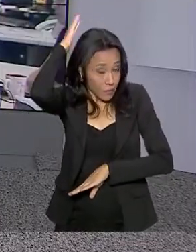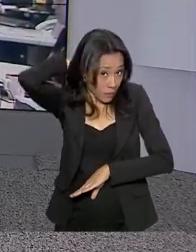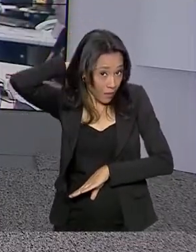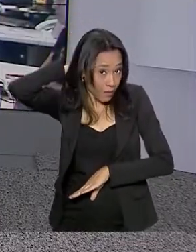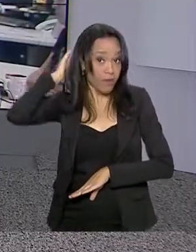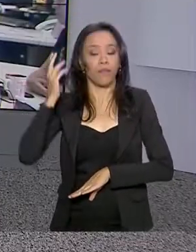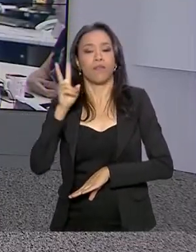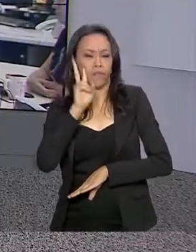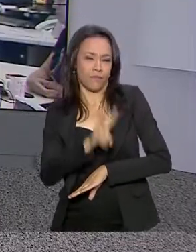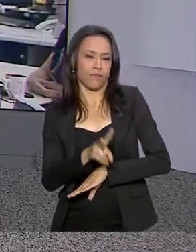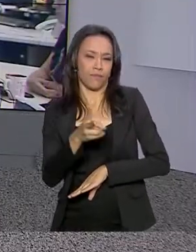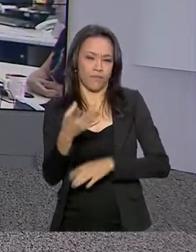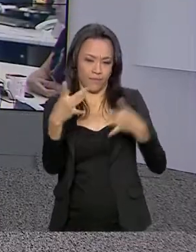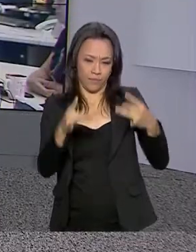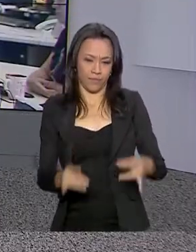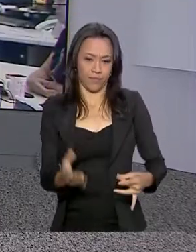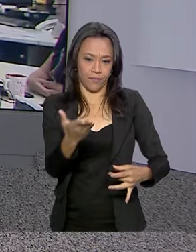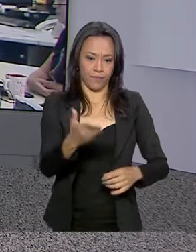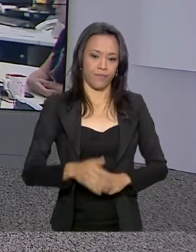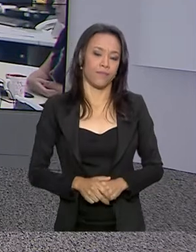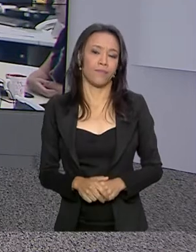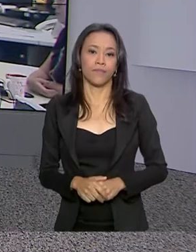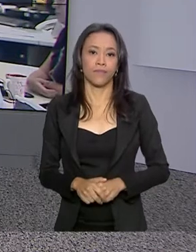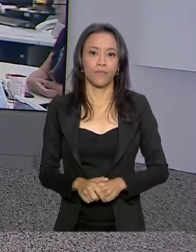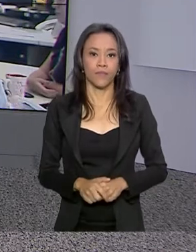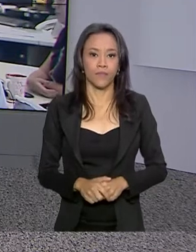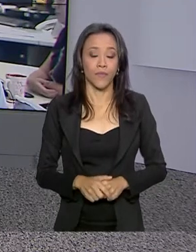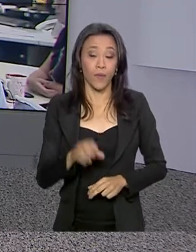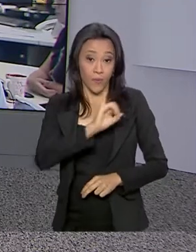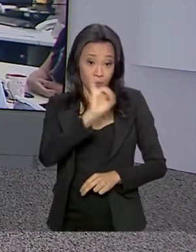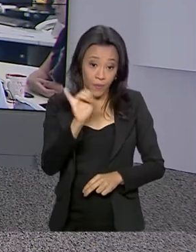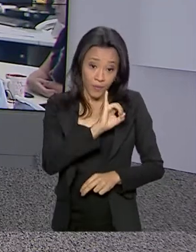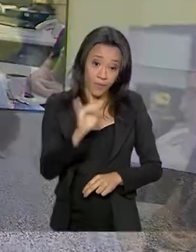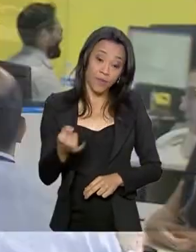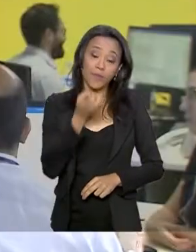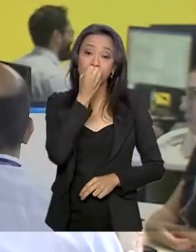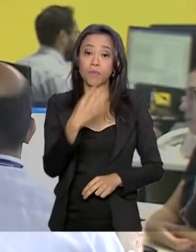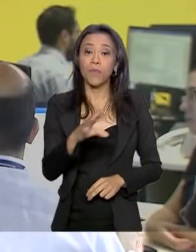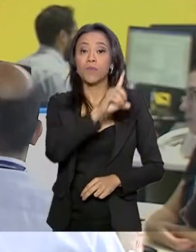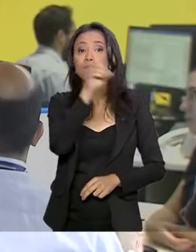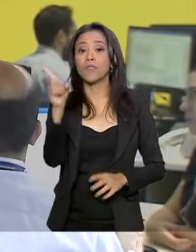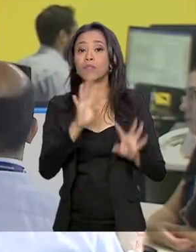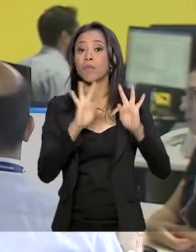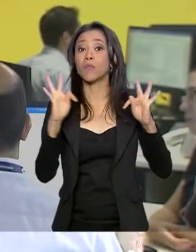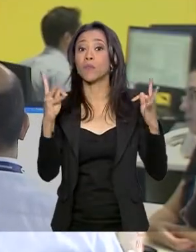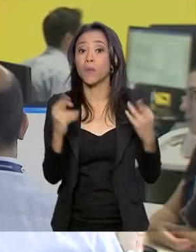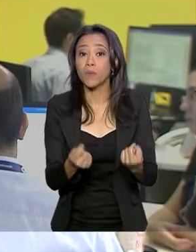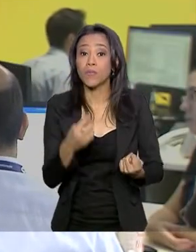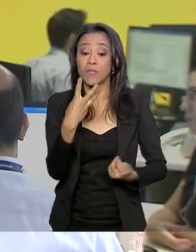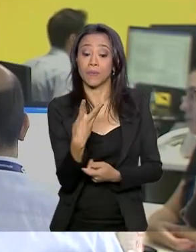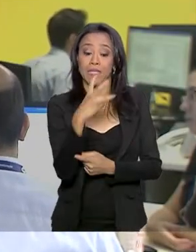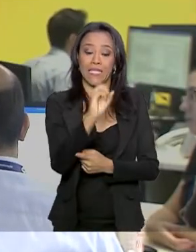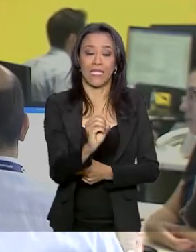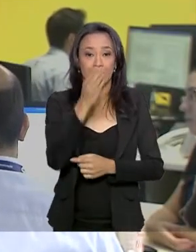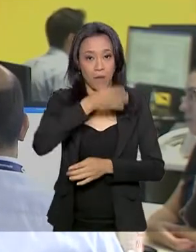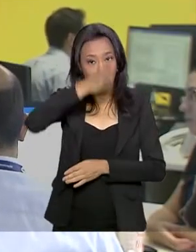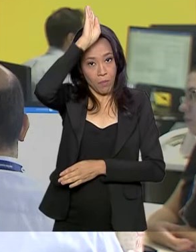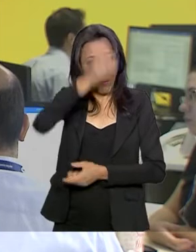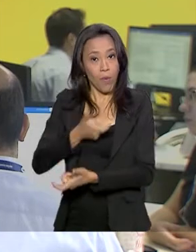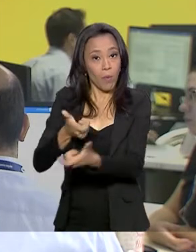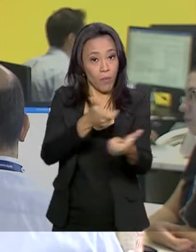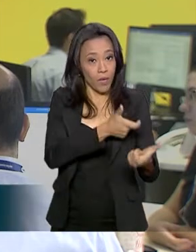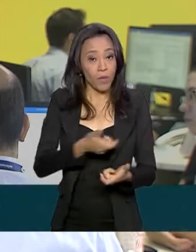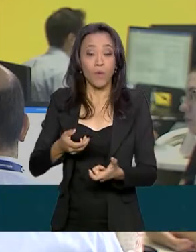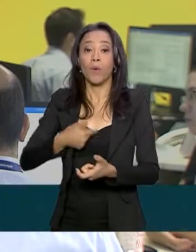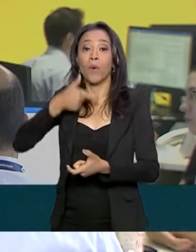Castilho. Bom dia, Marcelo. Oi, Renata. Bom dia pra você, bom dia pra todo mundo. São 30 bombeiros que partiram ontem da